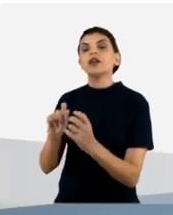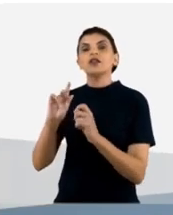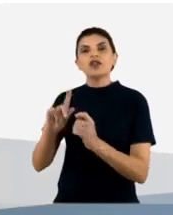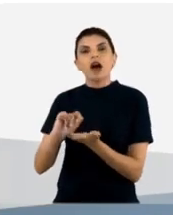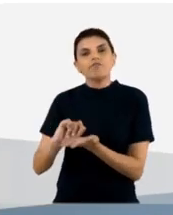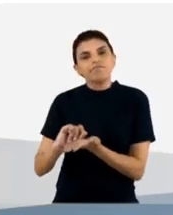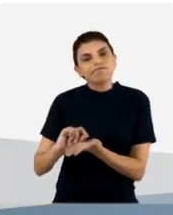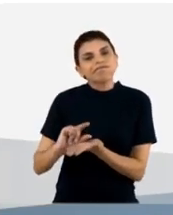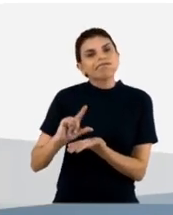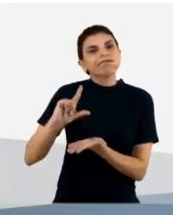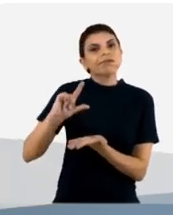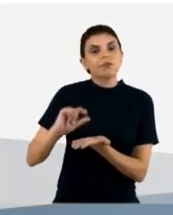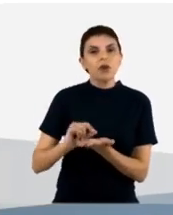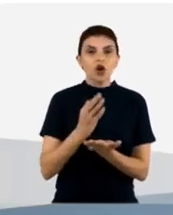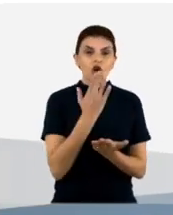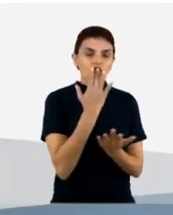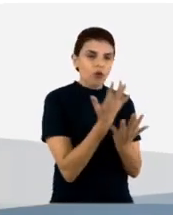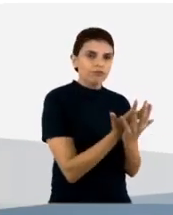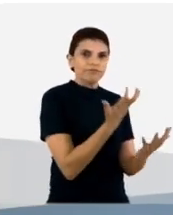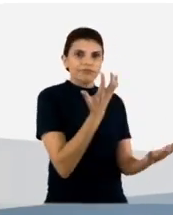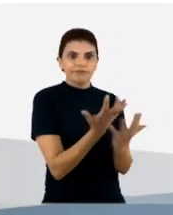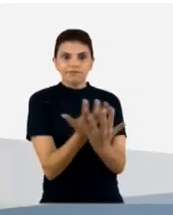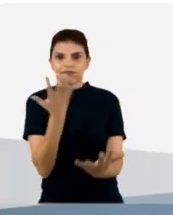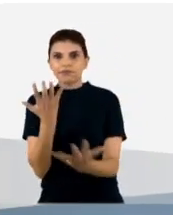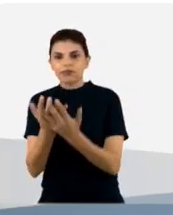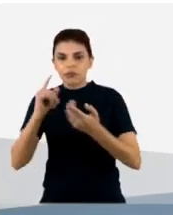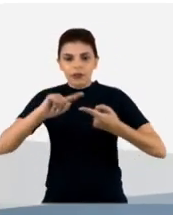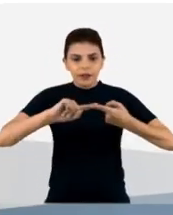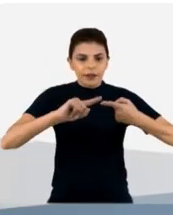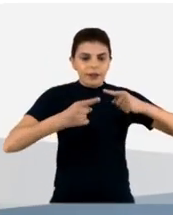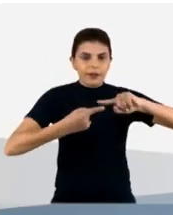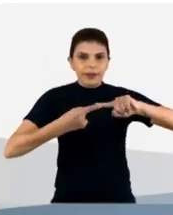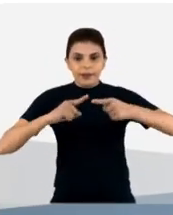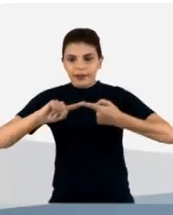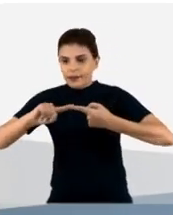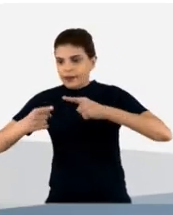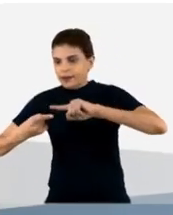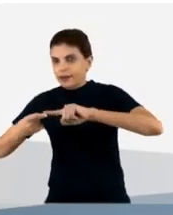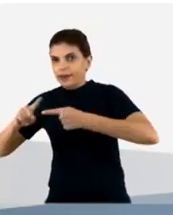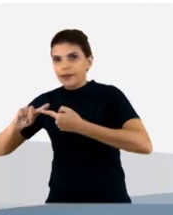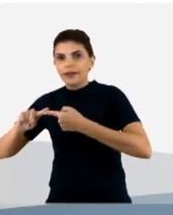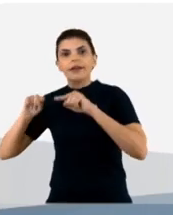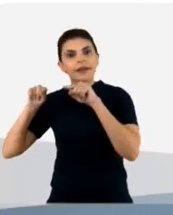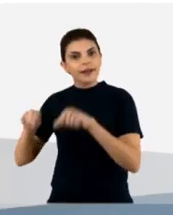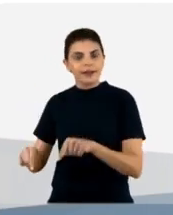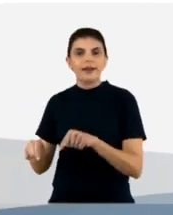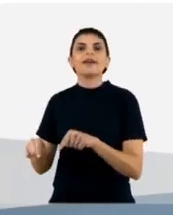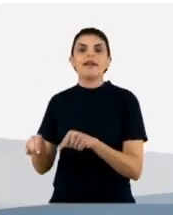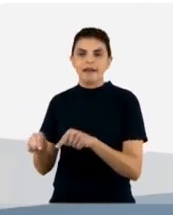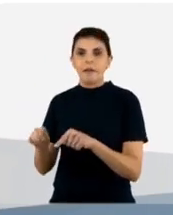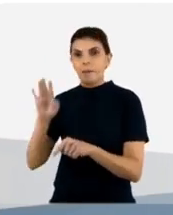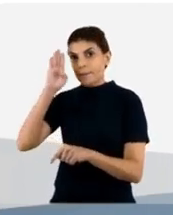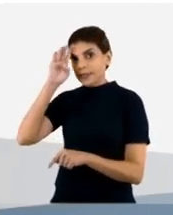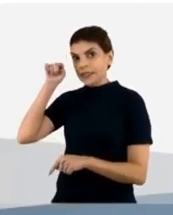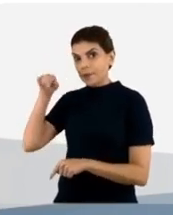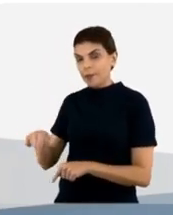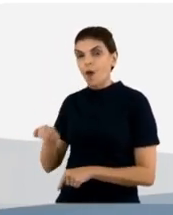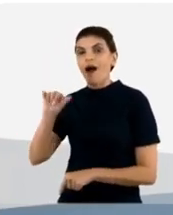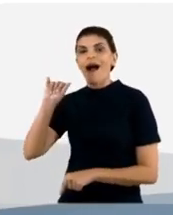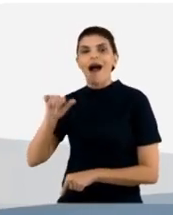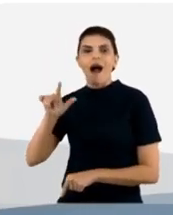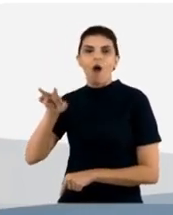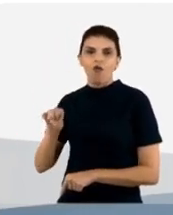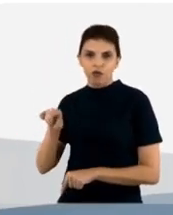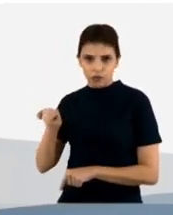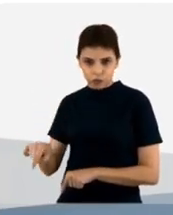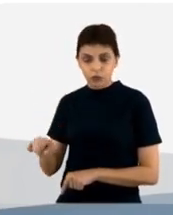amplificados aqueles fagos que estão ligando da melhor maneira no nosso alvo, tá? Então, a